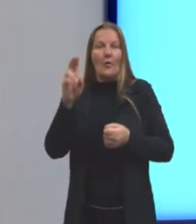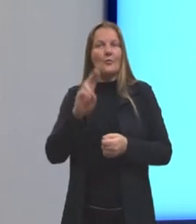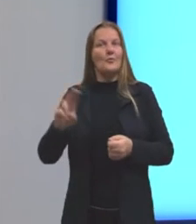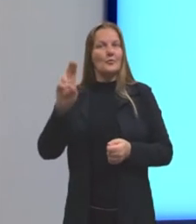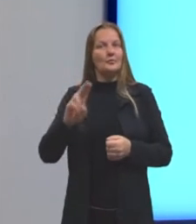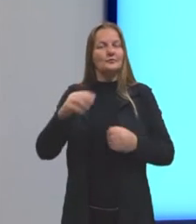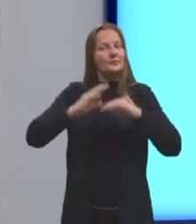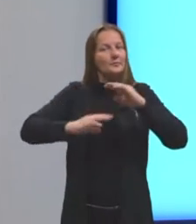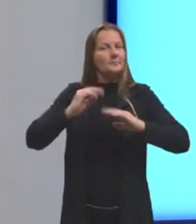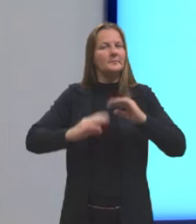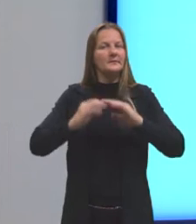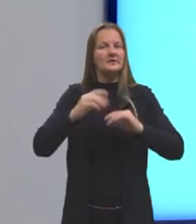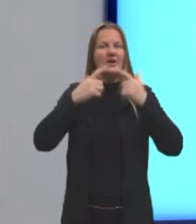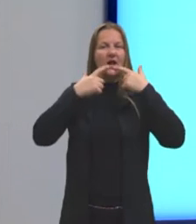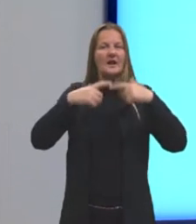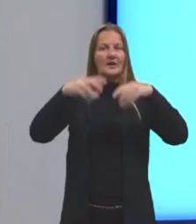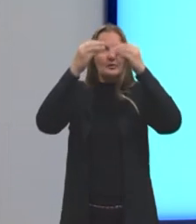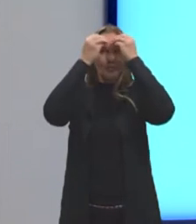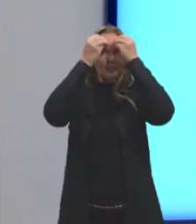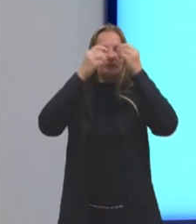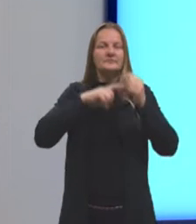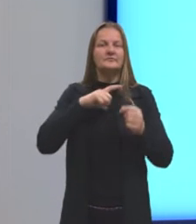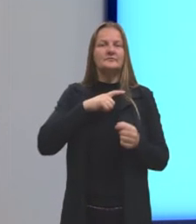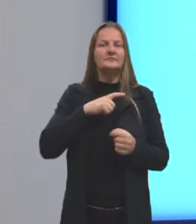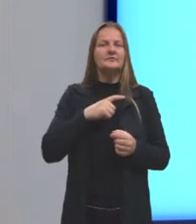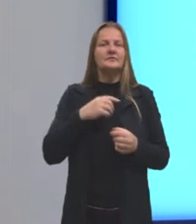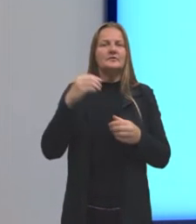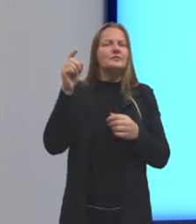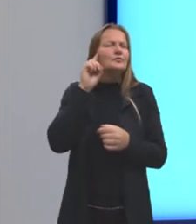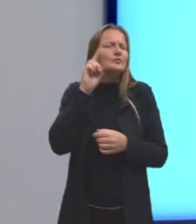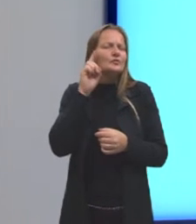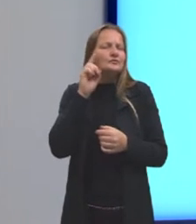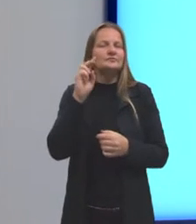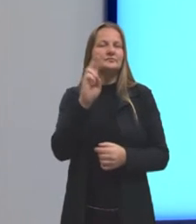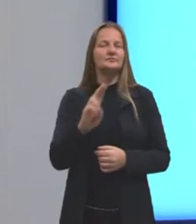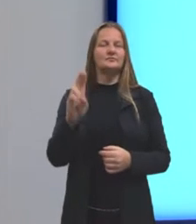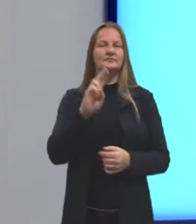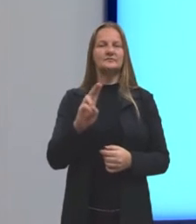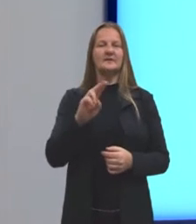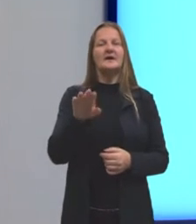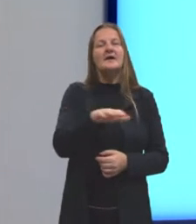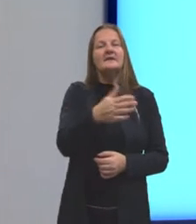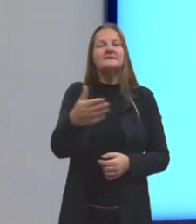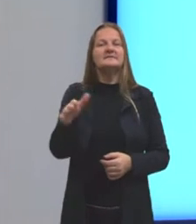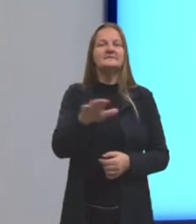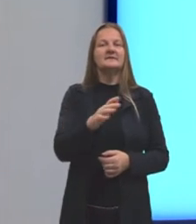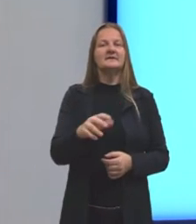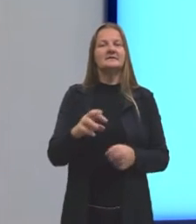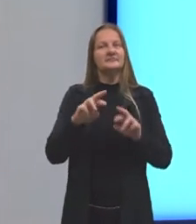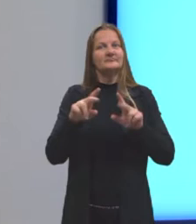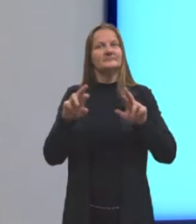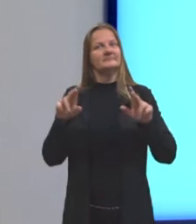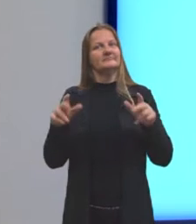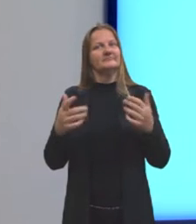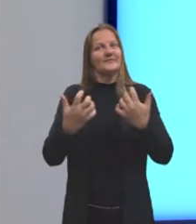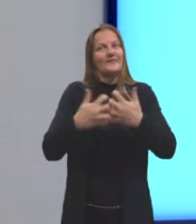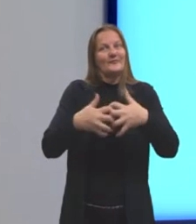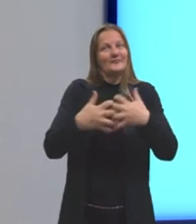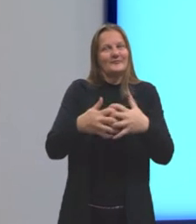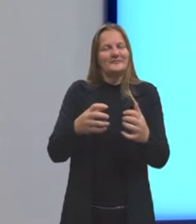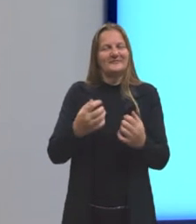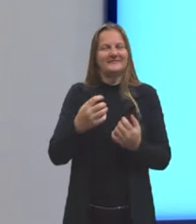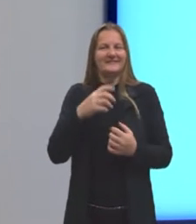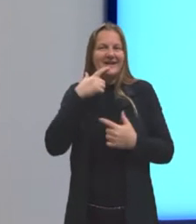prático da linguagem, quando a gente vai para o nosso dia a dia, às vezes as coisas não funcionam como elas